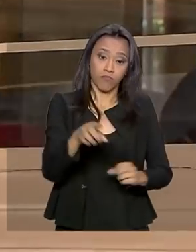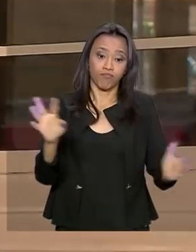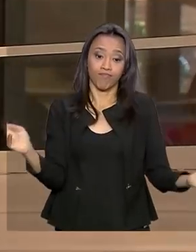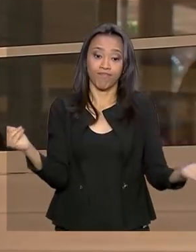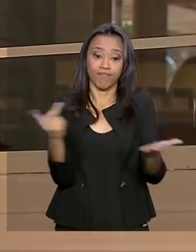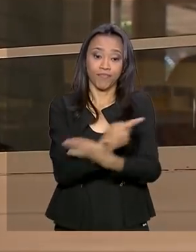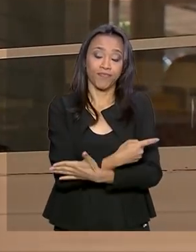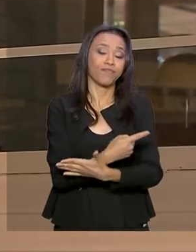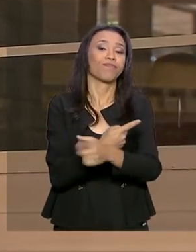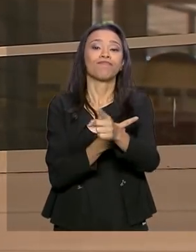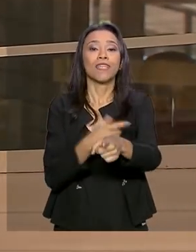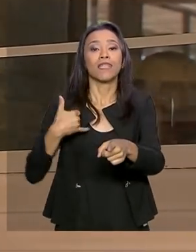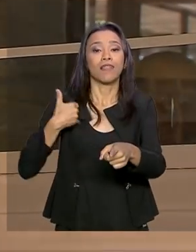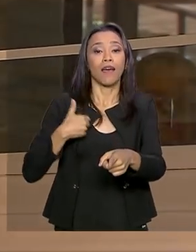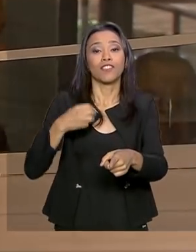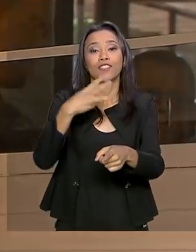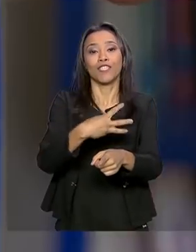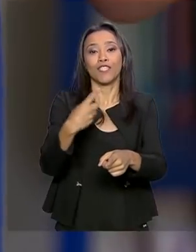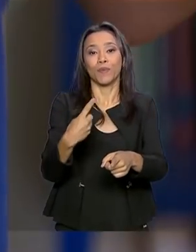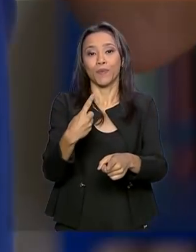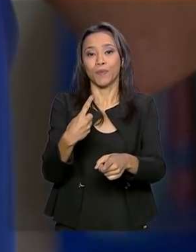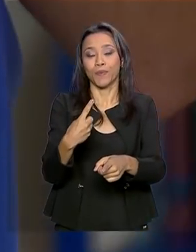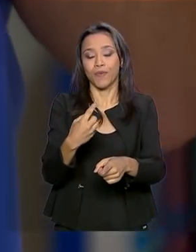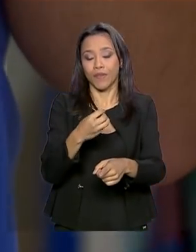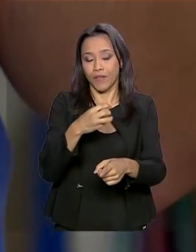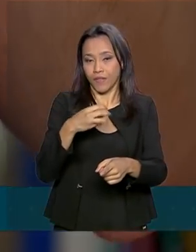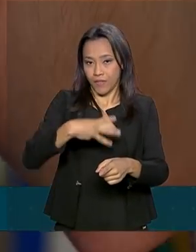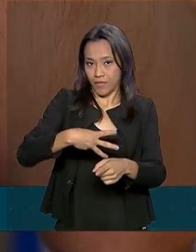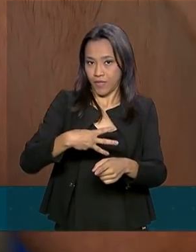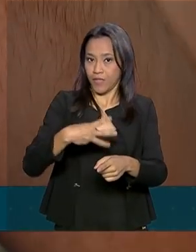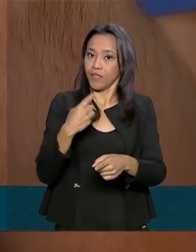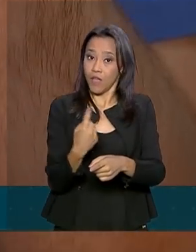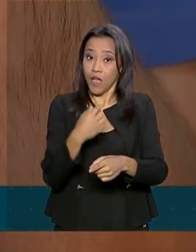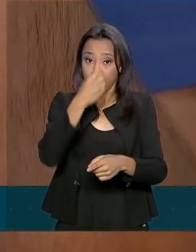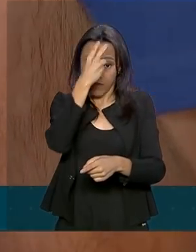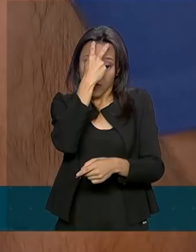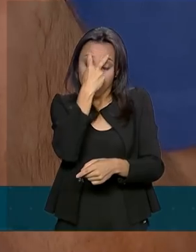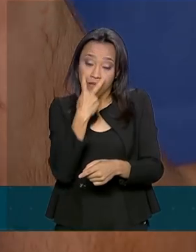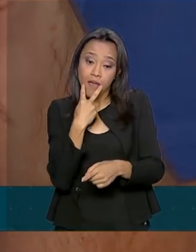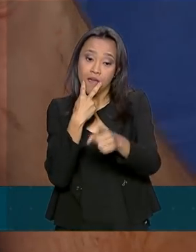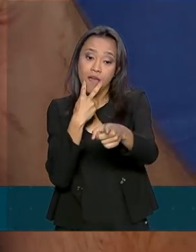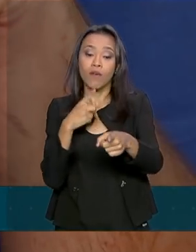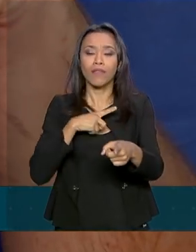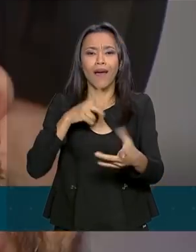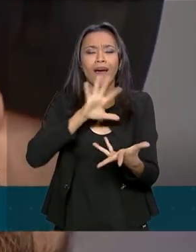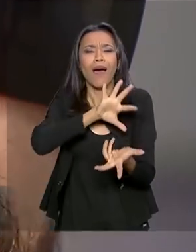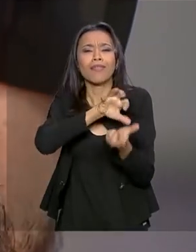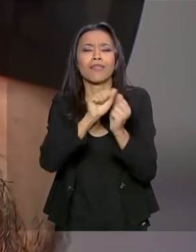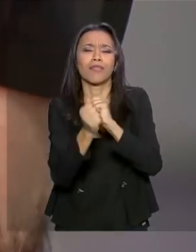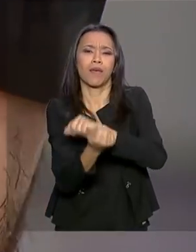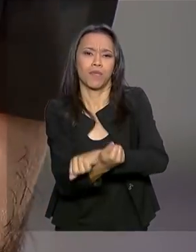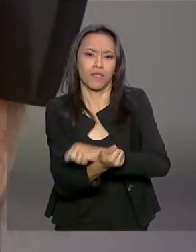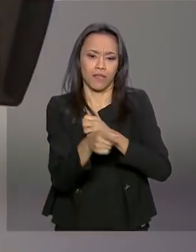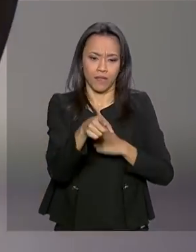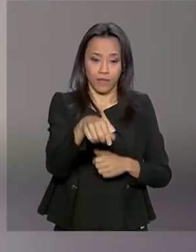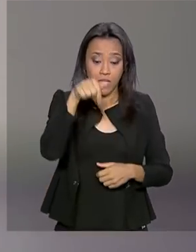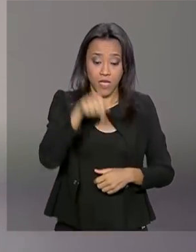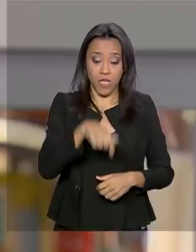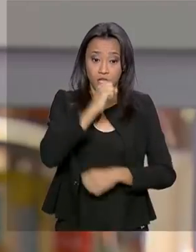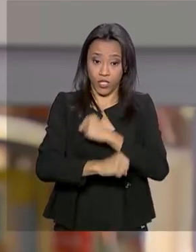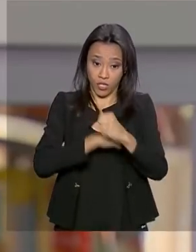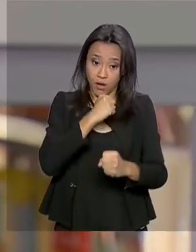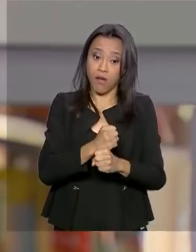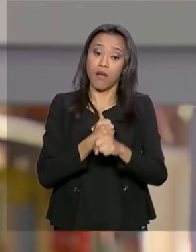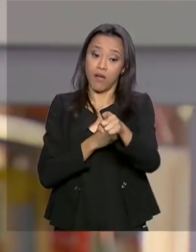Fernando, de 31 anos, cego. Ainda está em processo de readaptação à nova realidade. Este ano, ele se